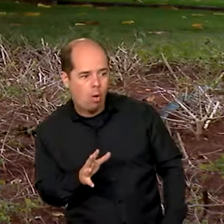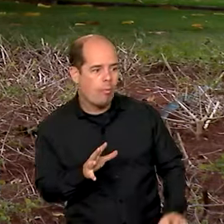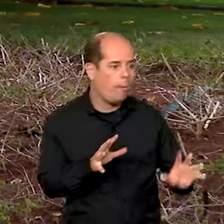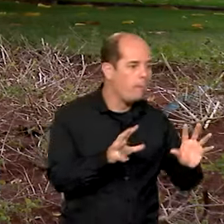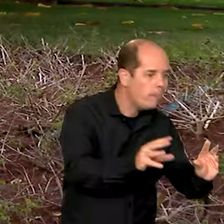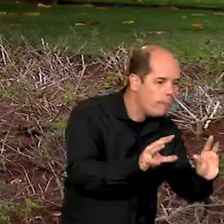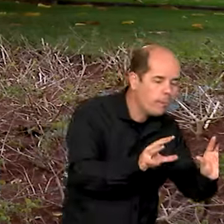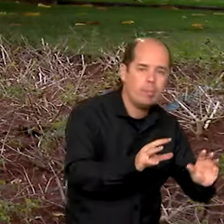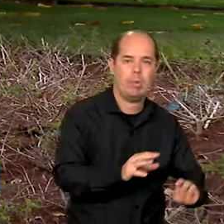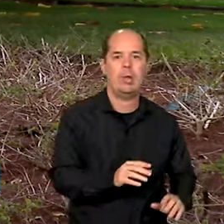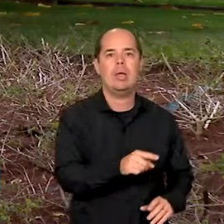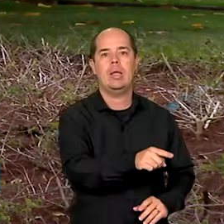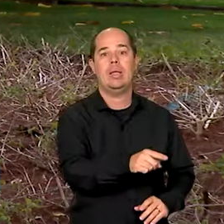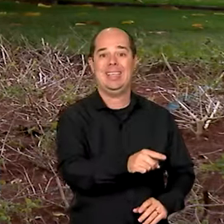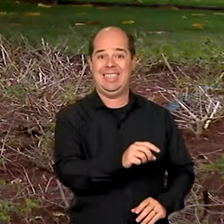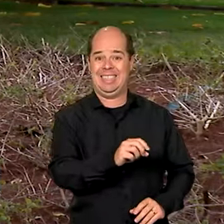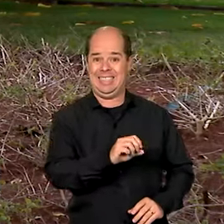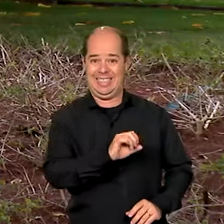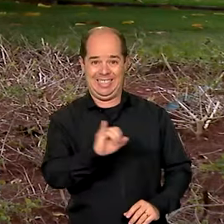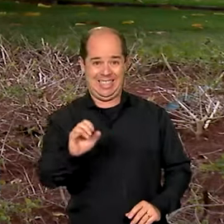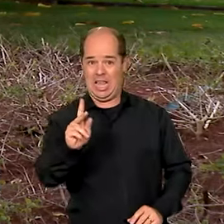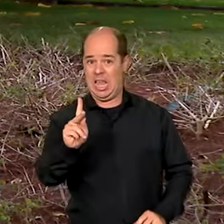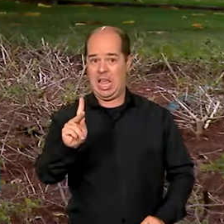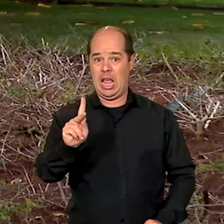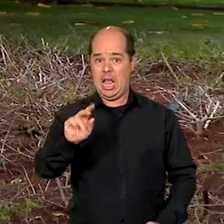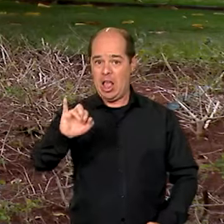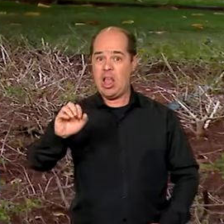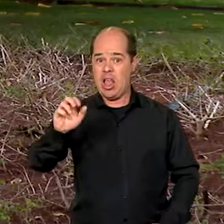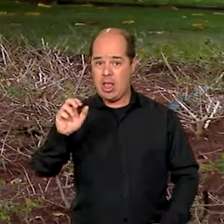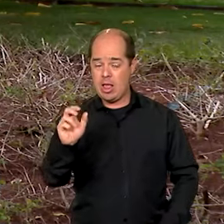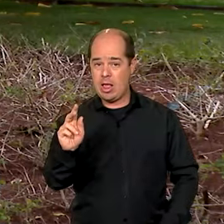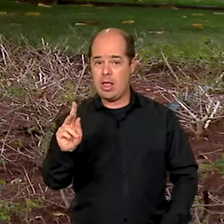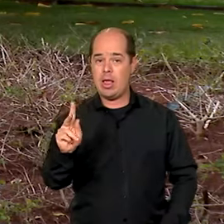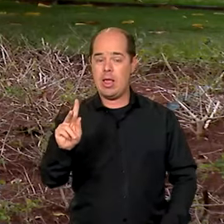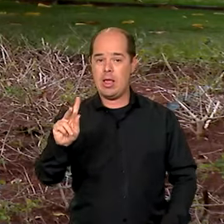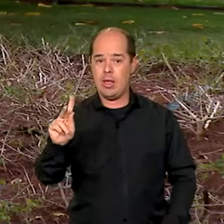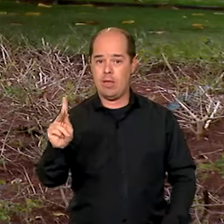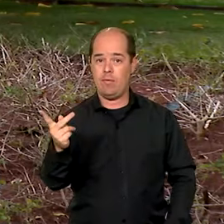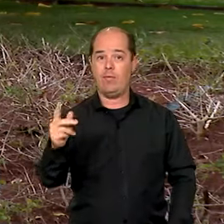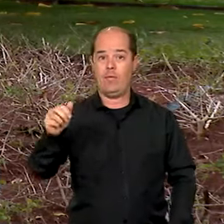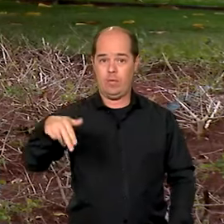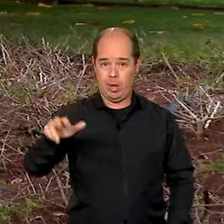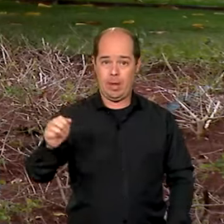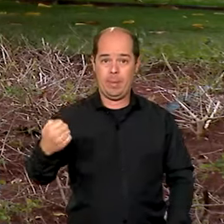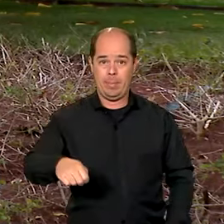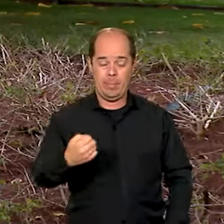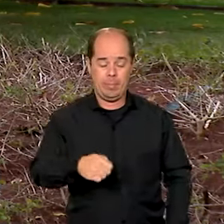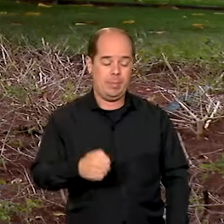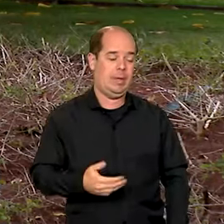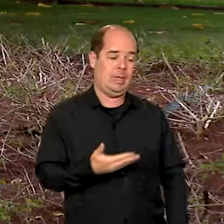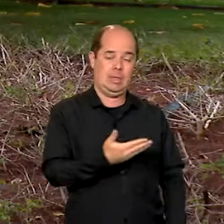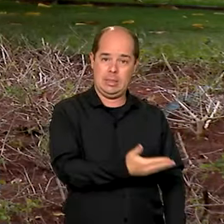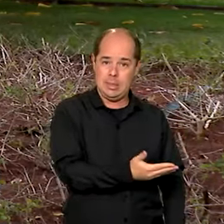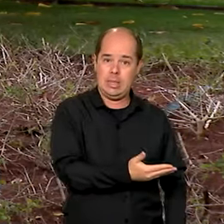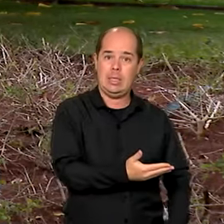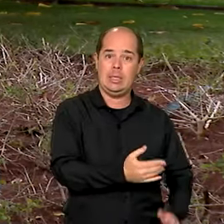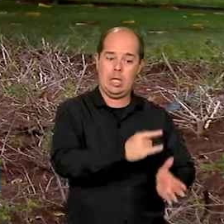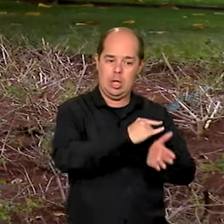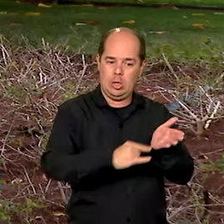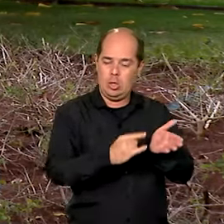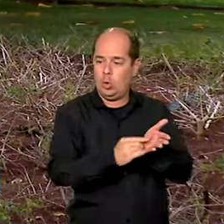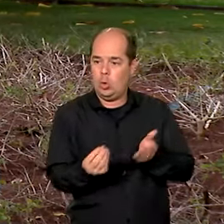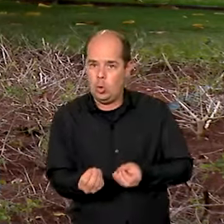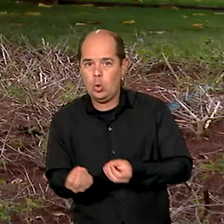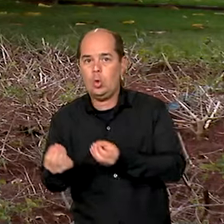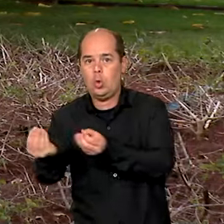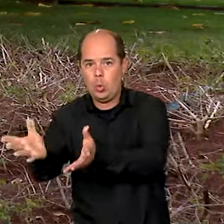arqueológico sem permissão do órgão é ilegal e caracteriza crime contra o patrimônio natural e